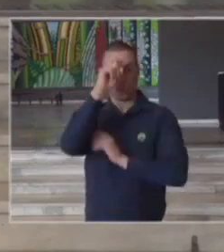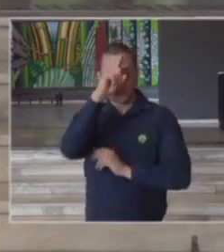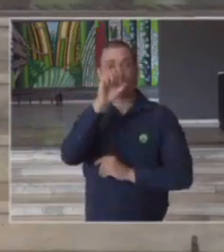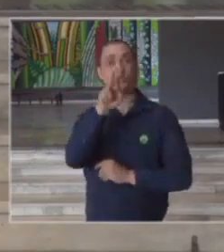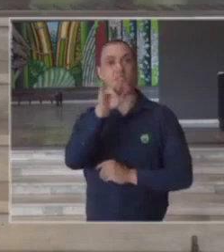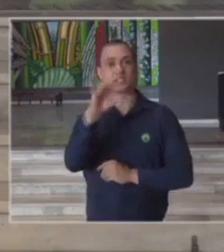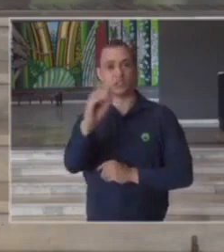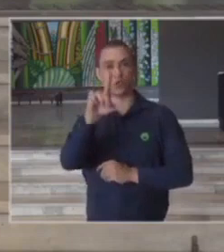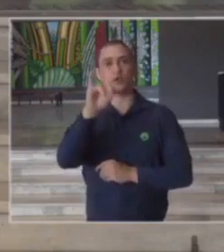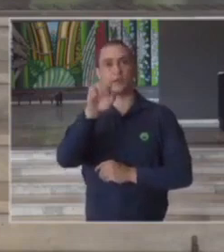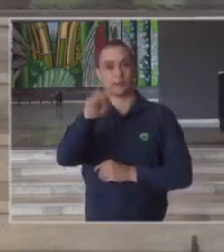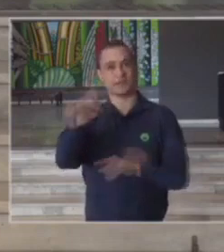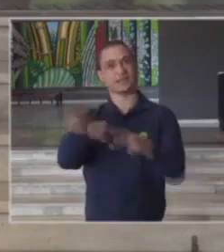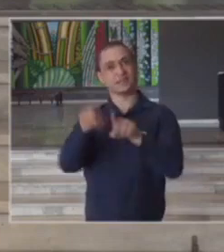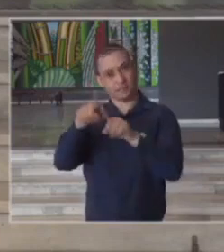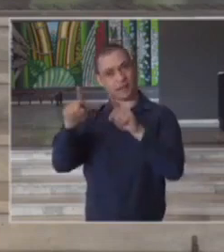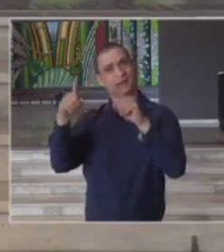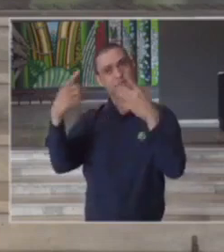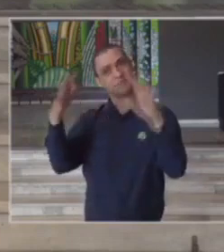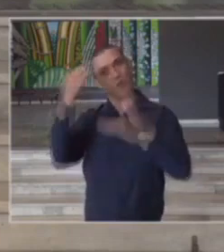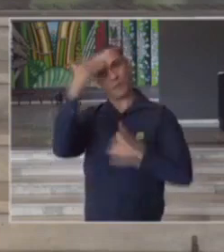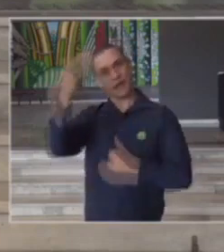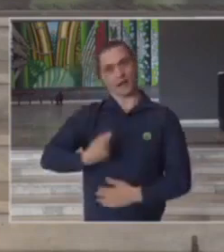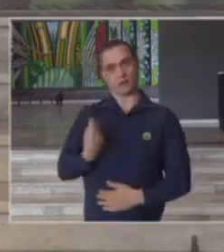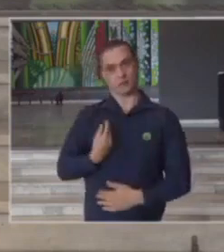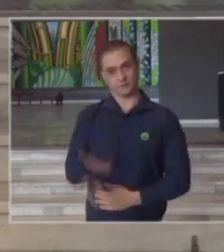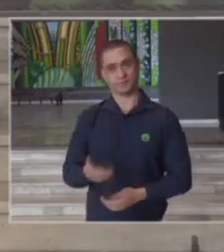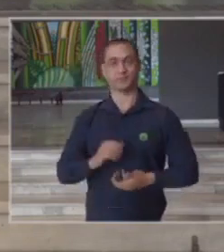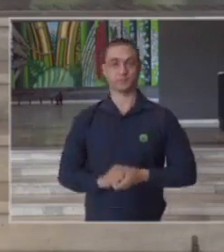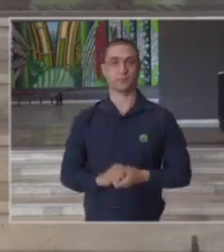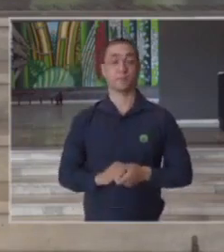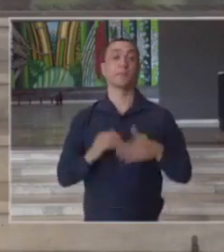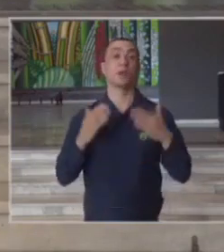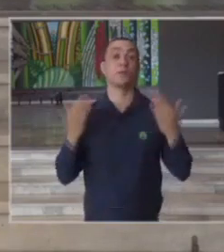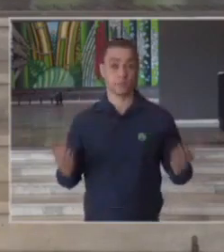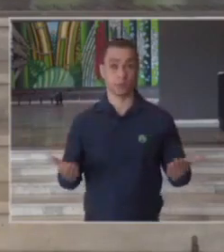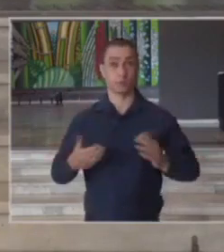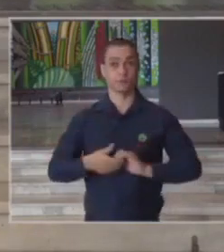está aqui conosco também já cumprimentei muito obrigado pela presença bom